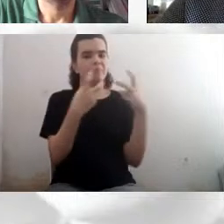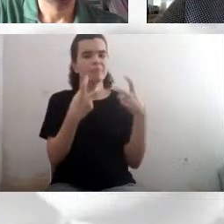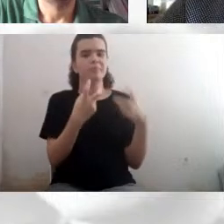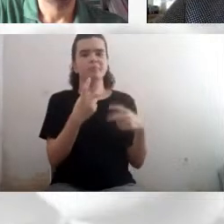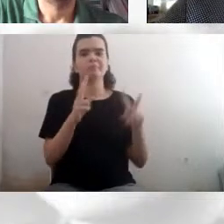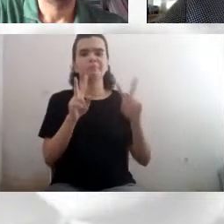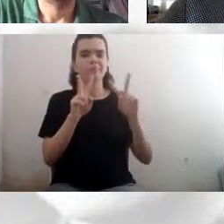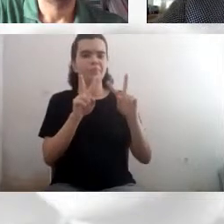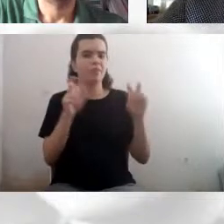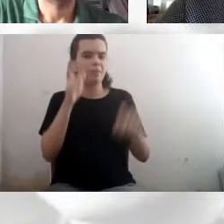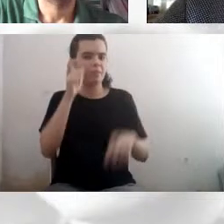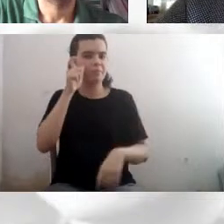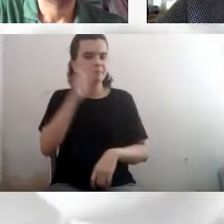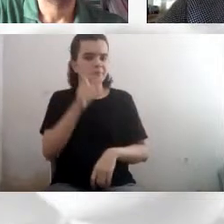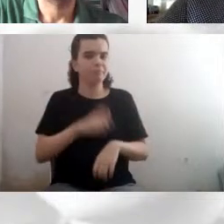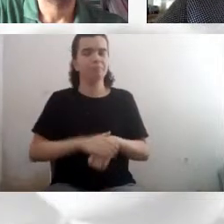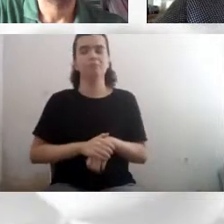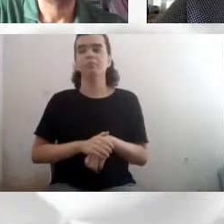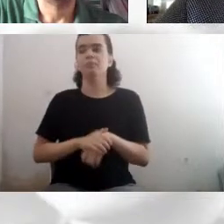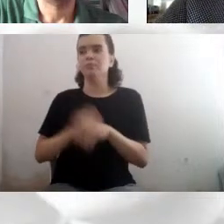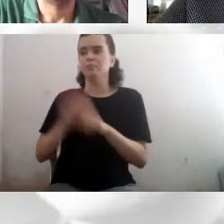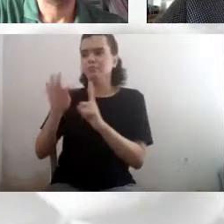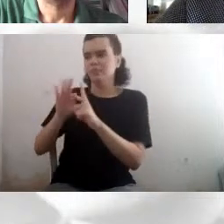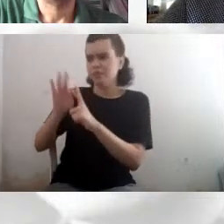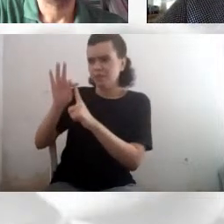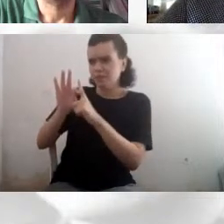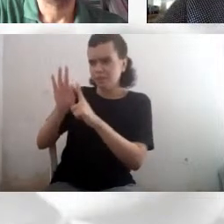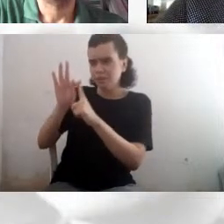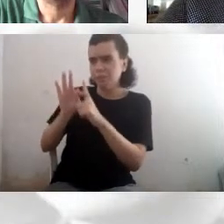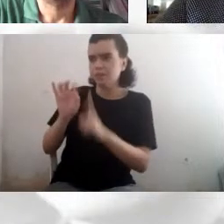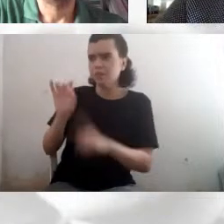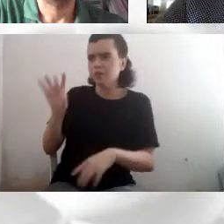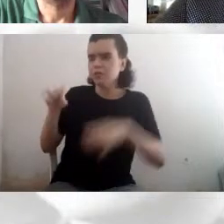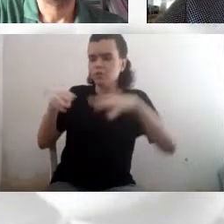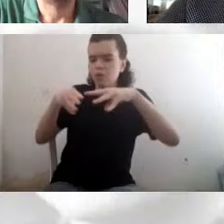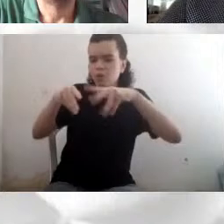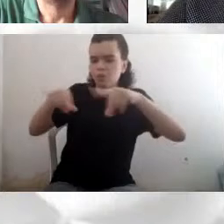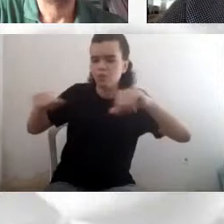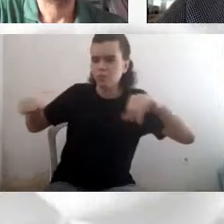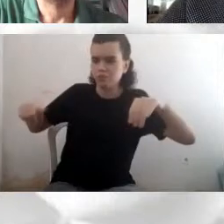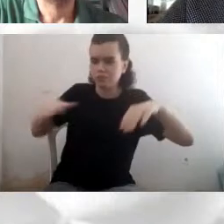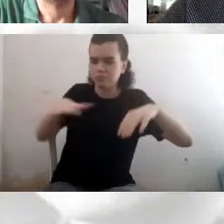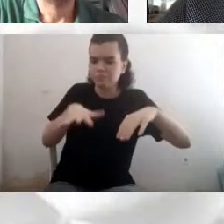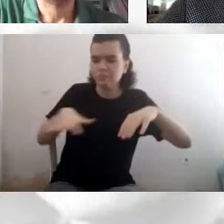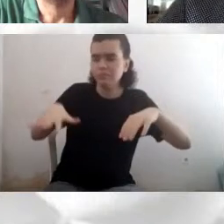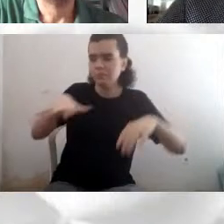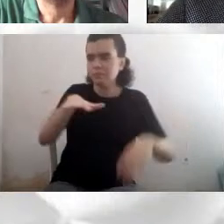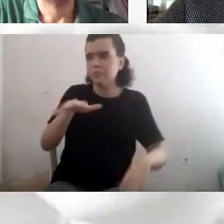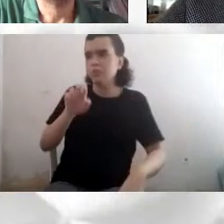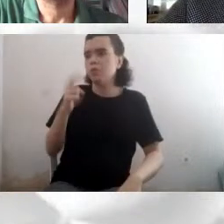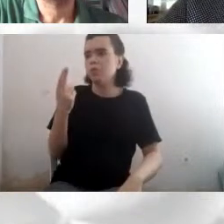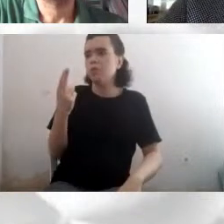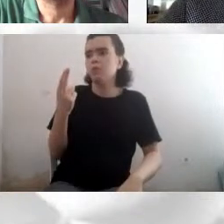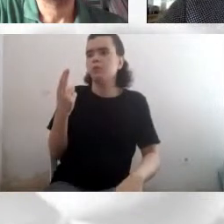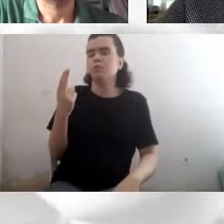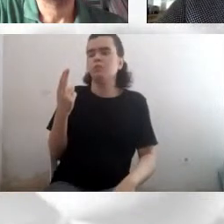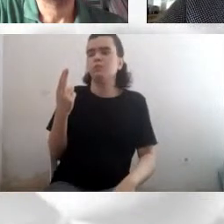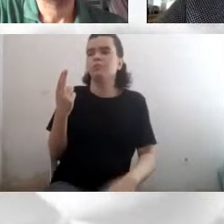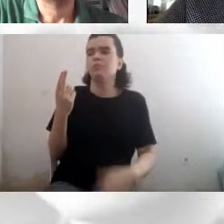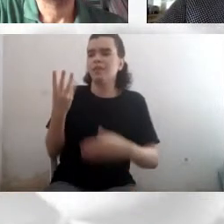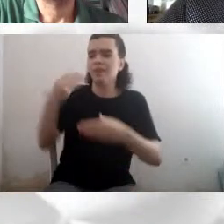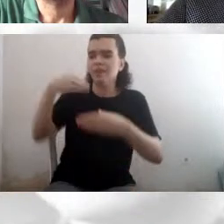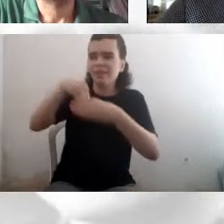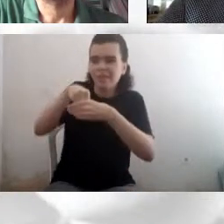temperatura é só da superfície do Sol, sim, a temperatura no núcleo do Sol é de 15